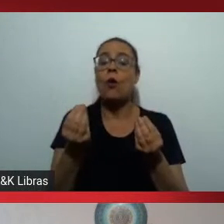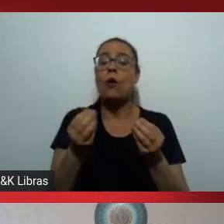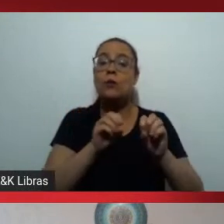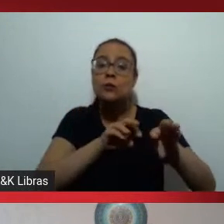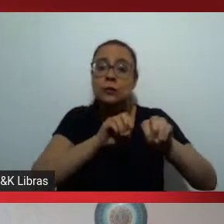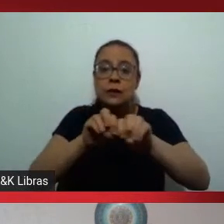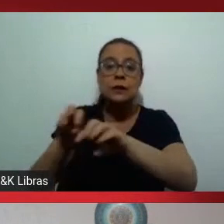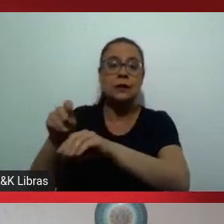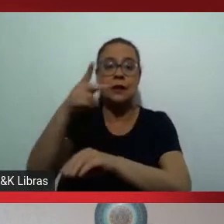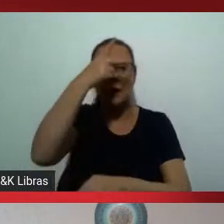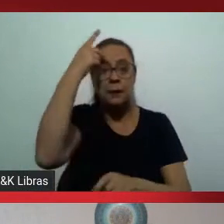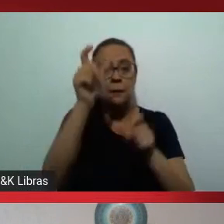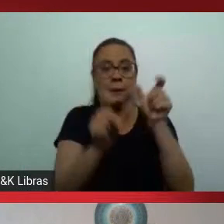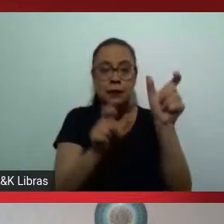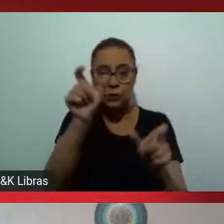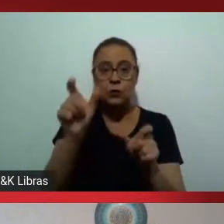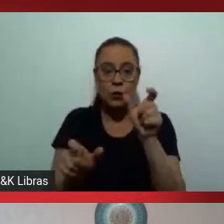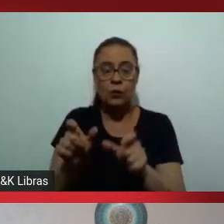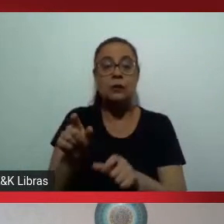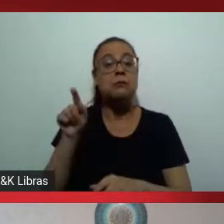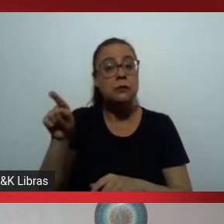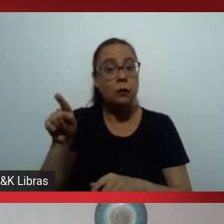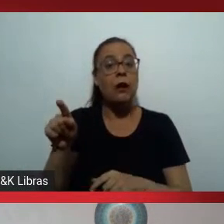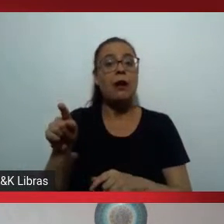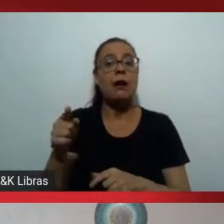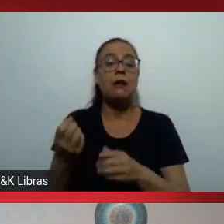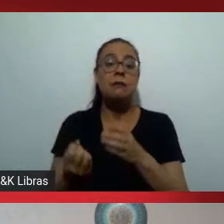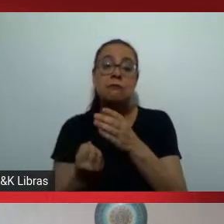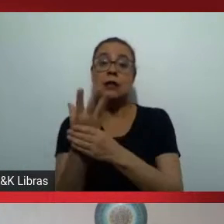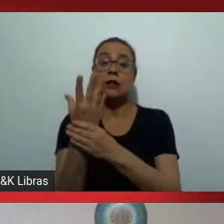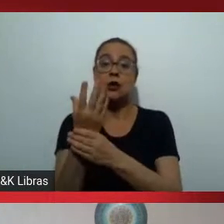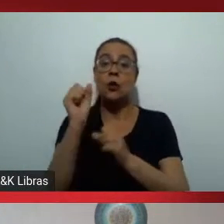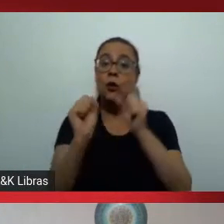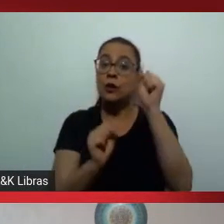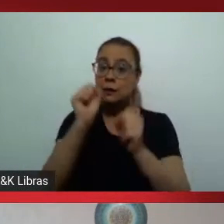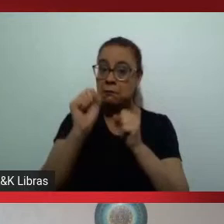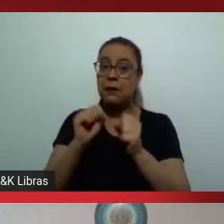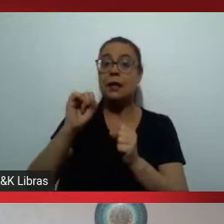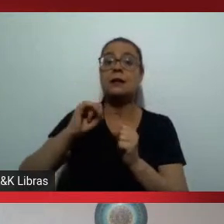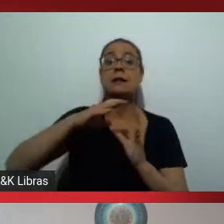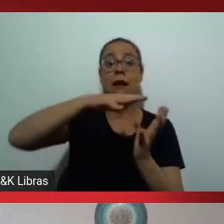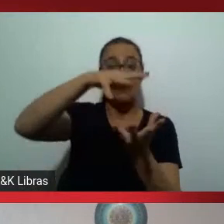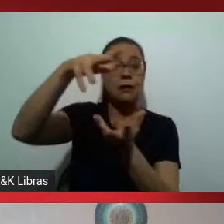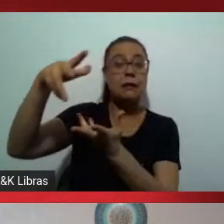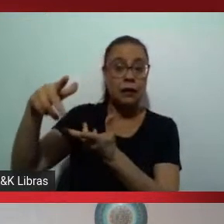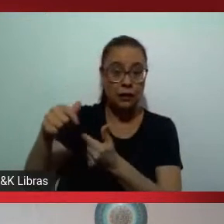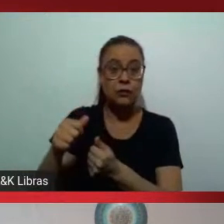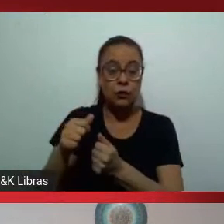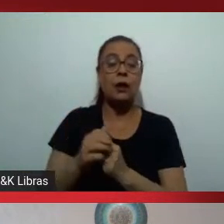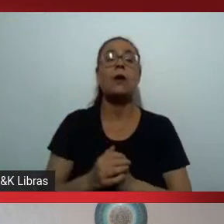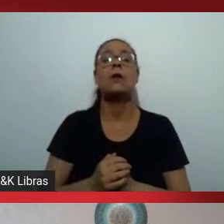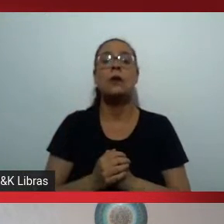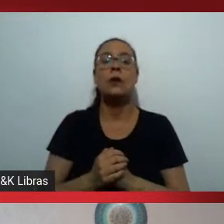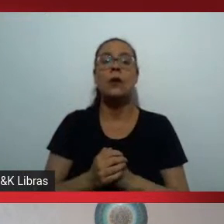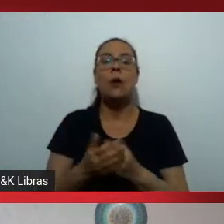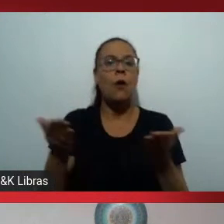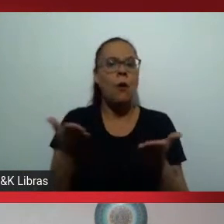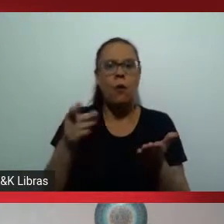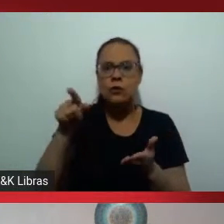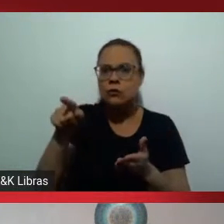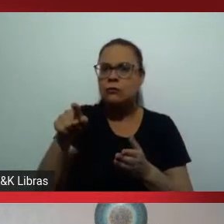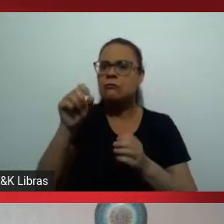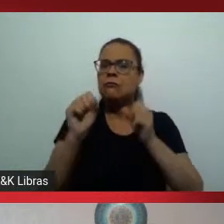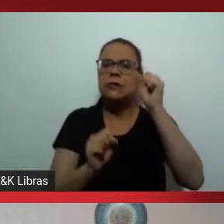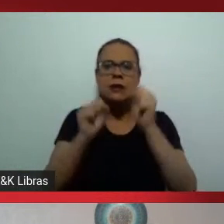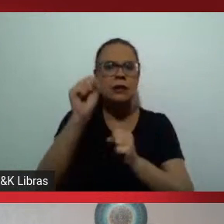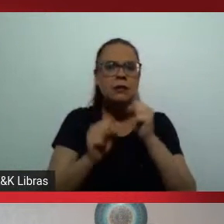Então, o Dale Kennedy, ele criou uma empresa internacional, multinacional, que é a Dale Kennedy Training, e hoje é uma das empresas mais